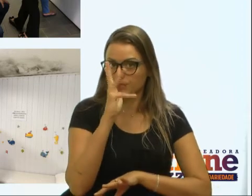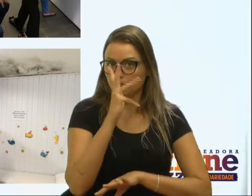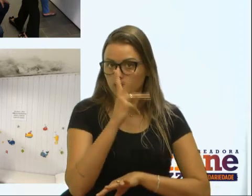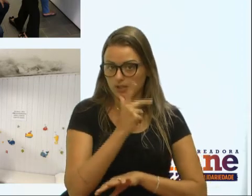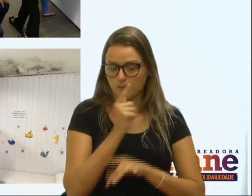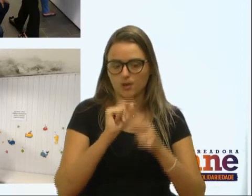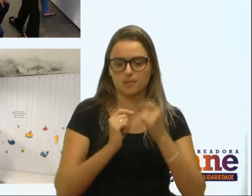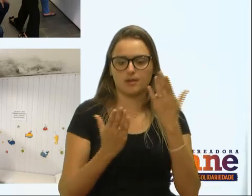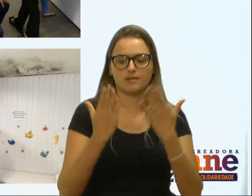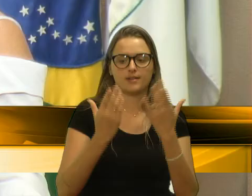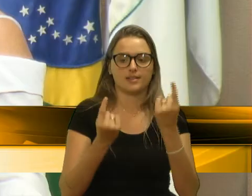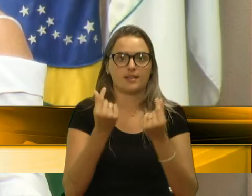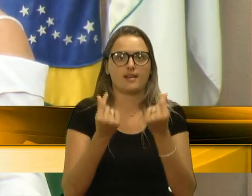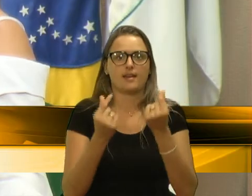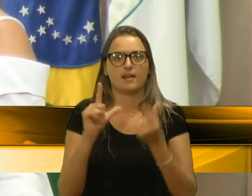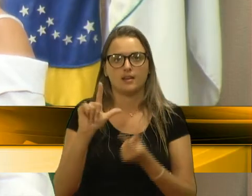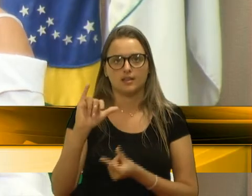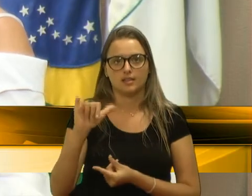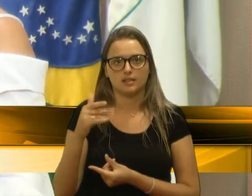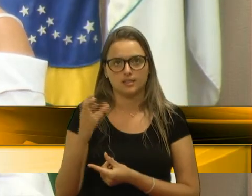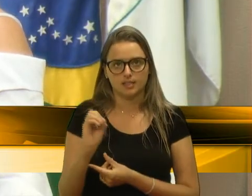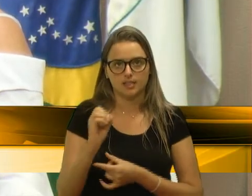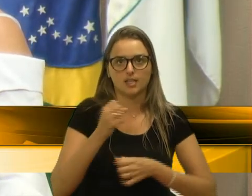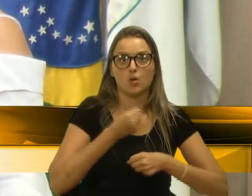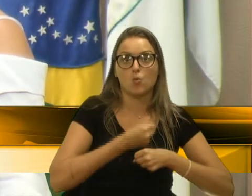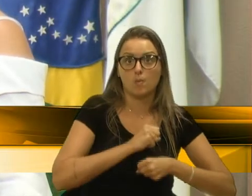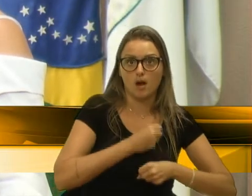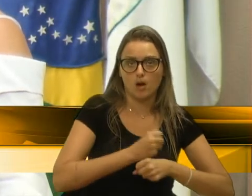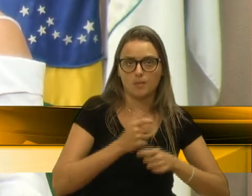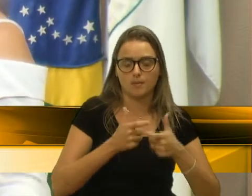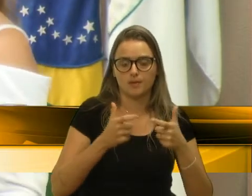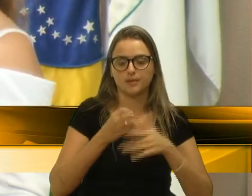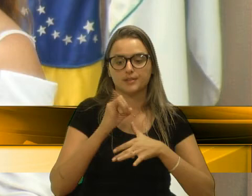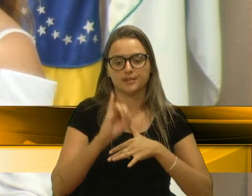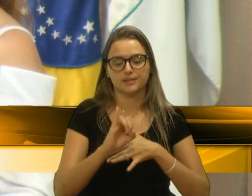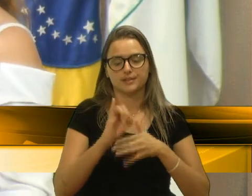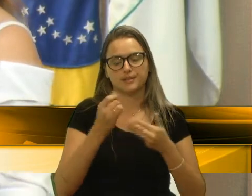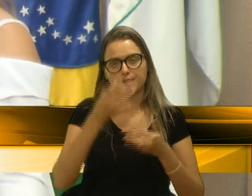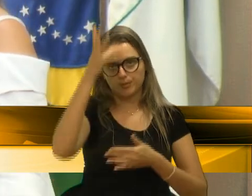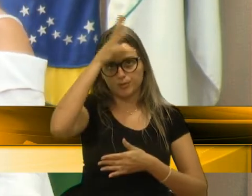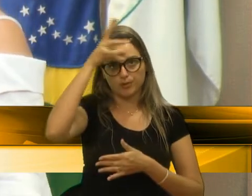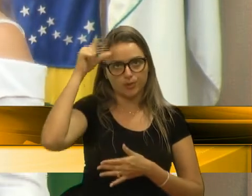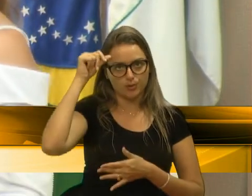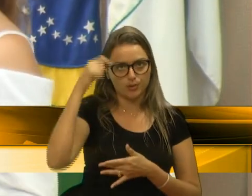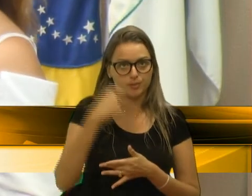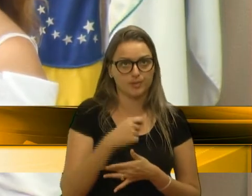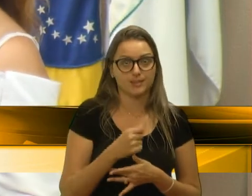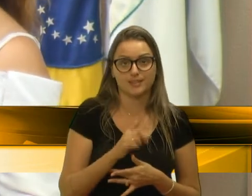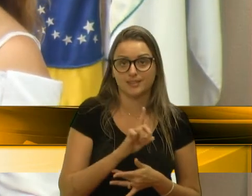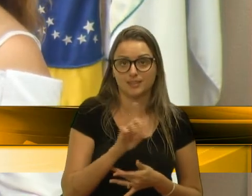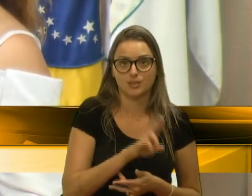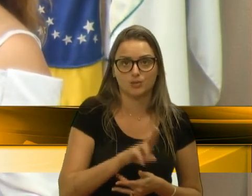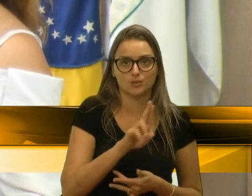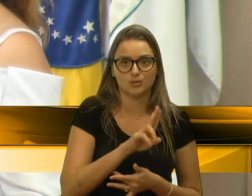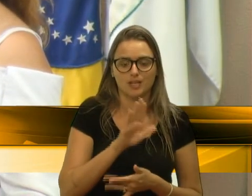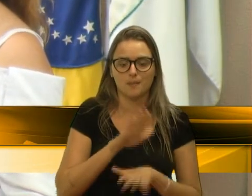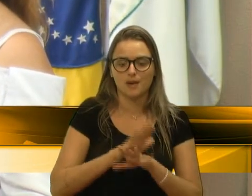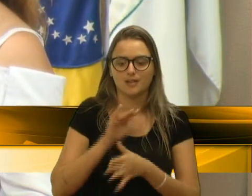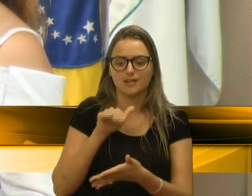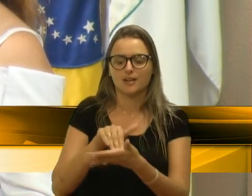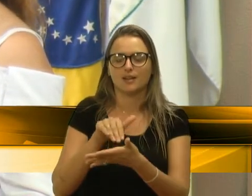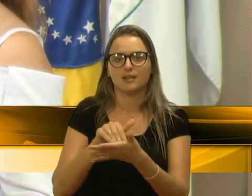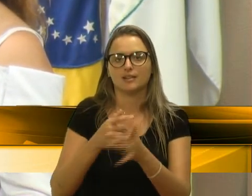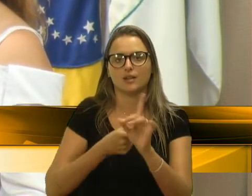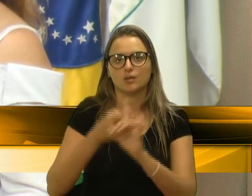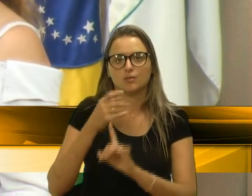licitação, uma obra de grande porte, se o município tem que desocupar até outubro deste ano, este